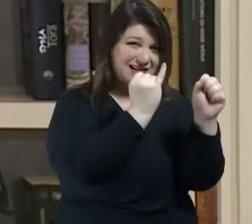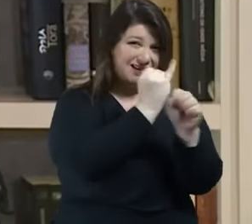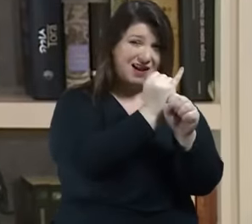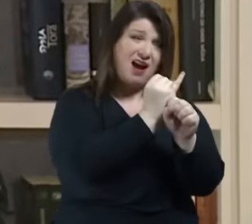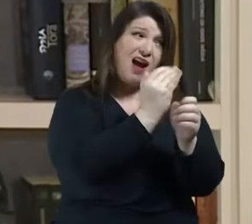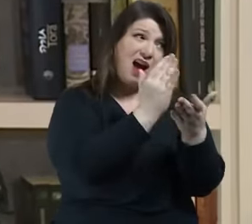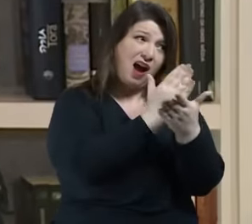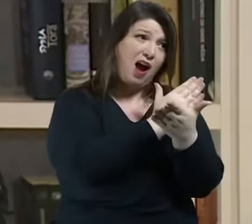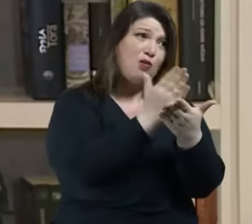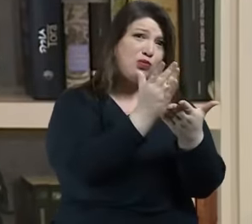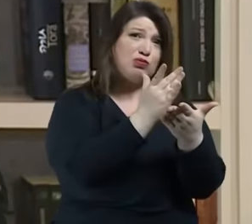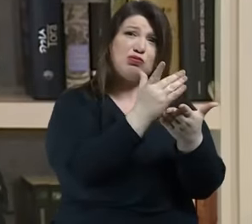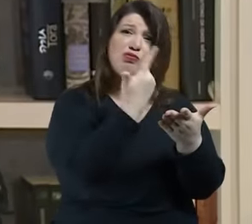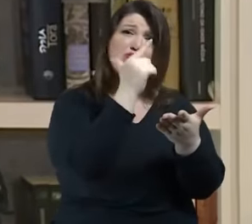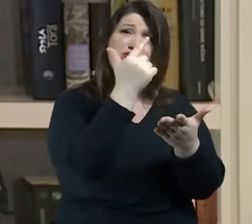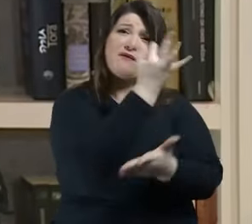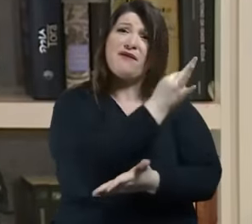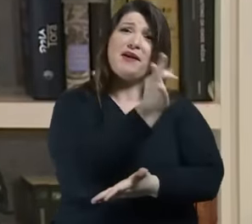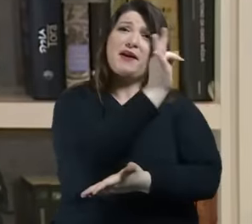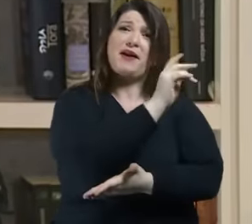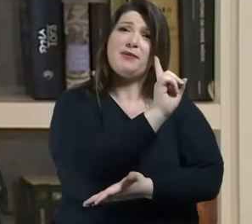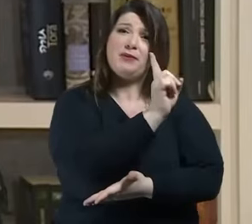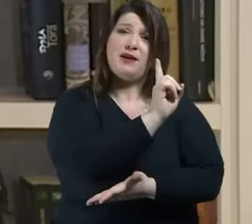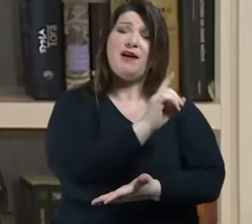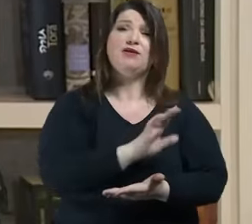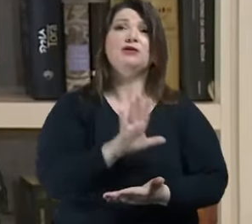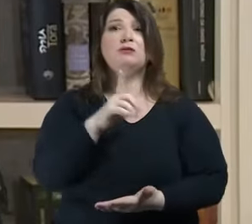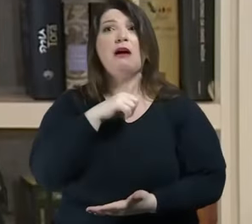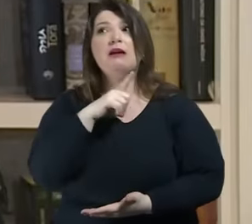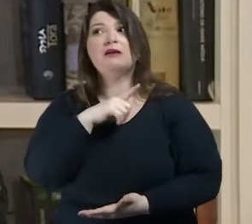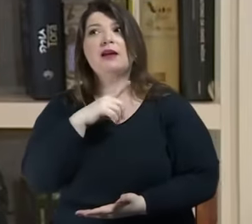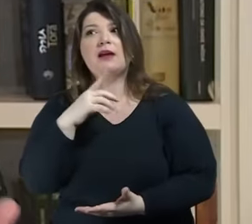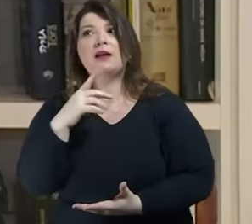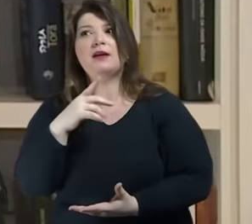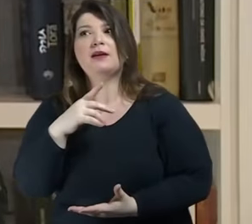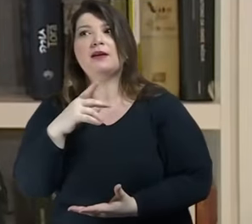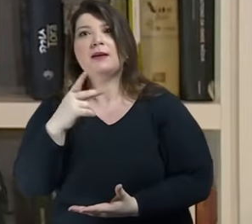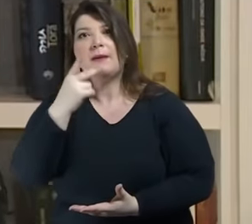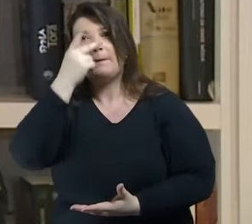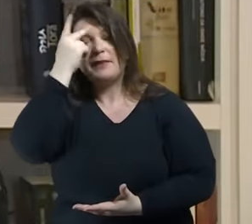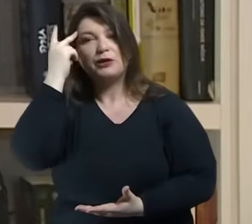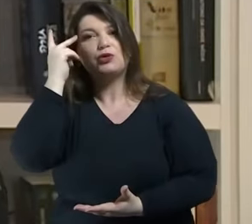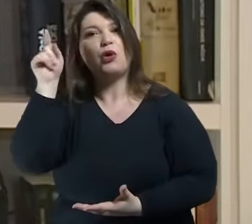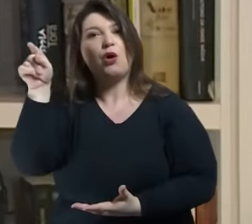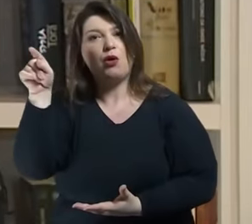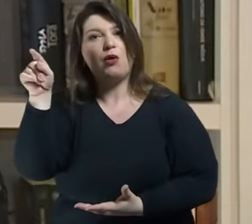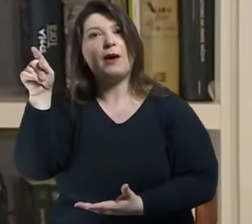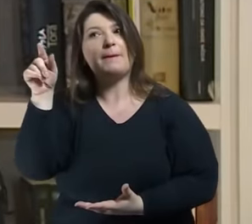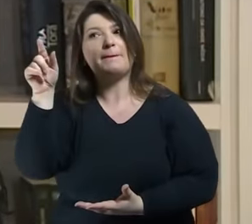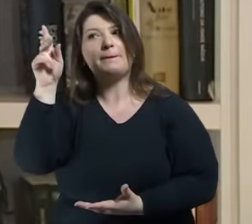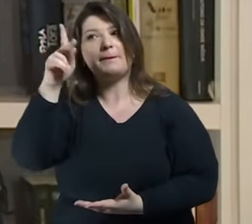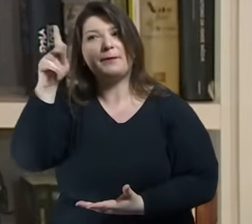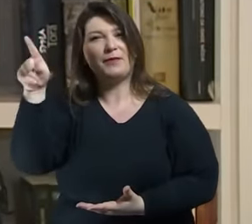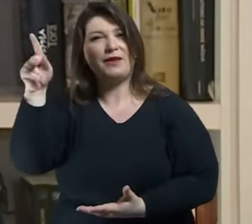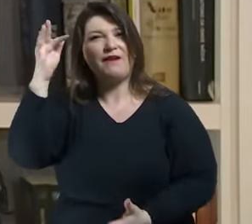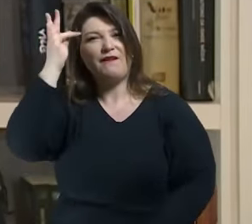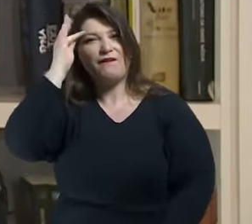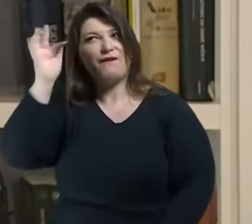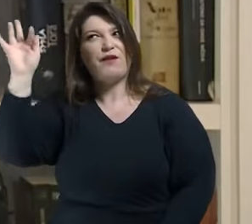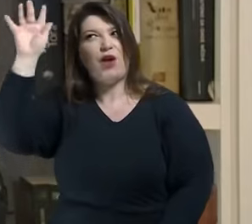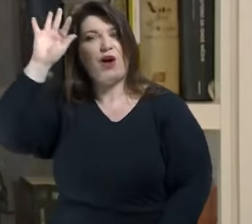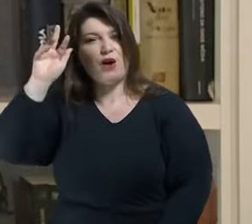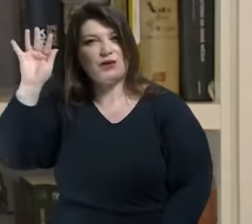acadêmica citei aqui por exemplo tanto a minha amiga Jamila que é filósofa de formação e mestra também